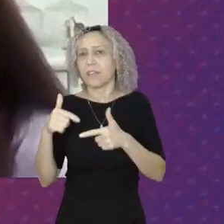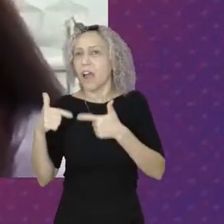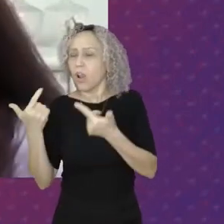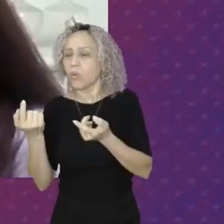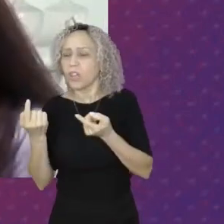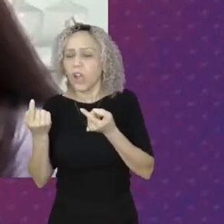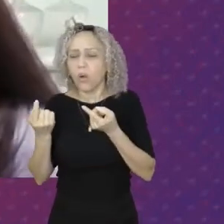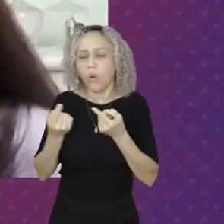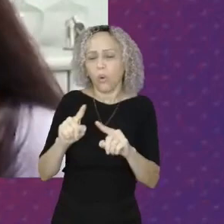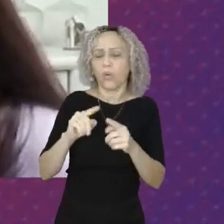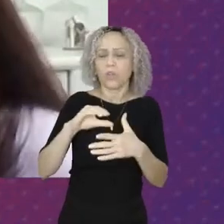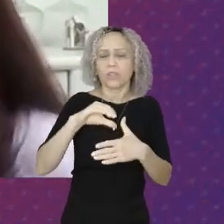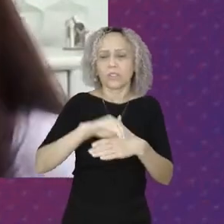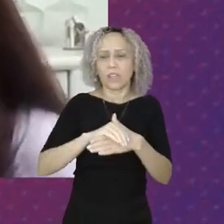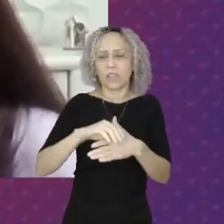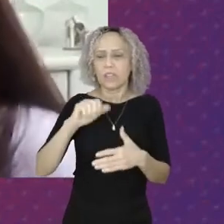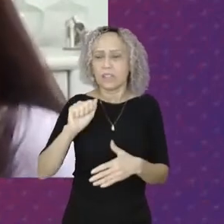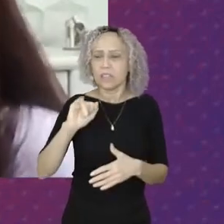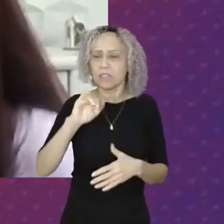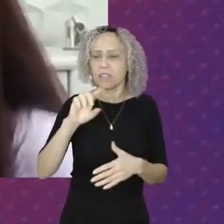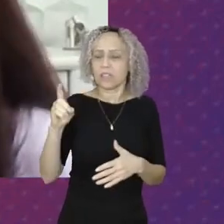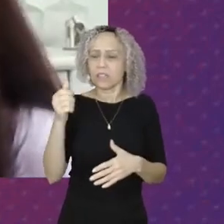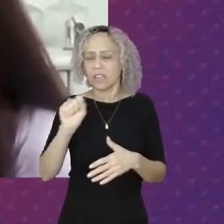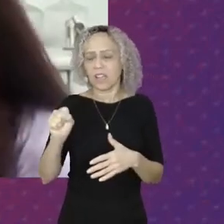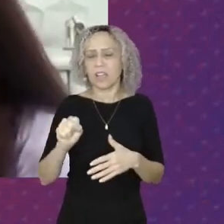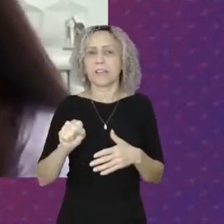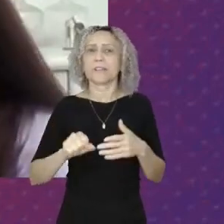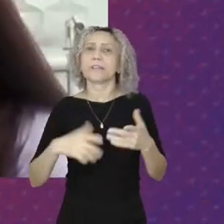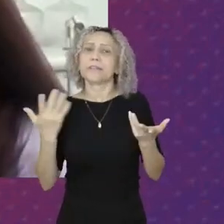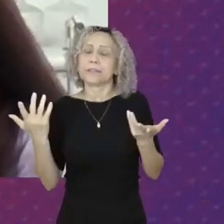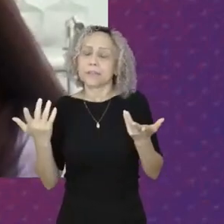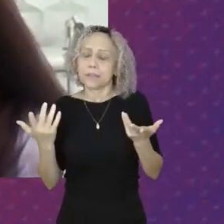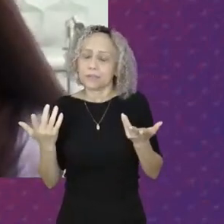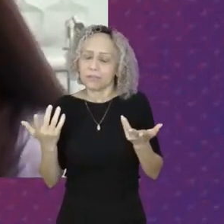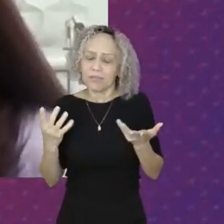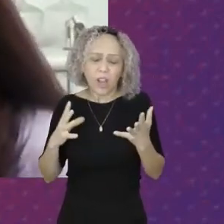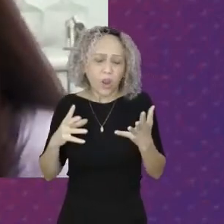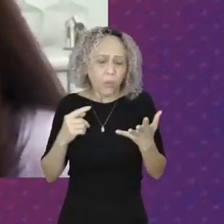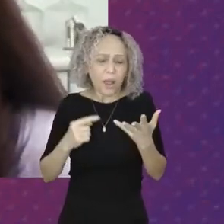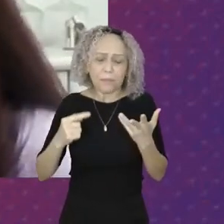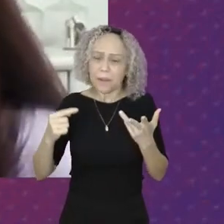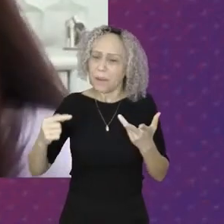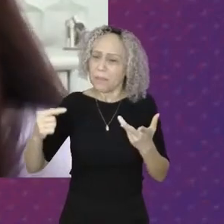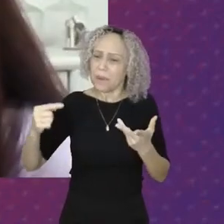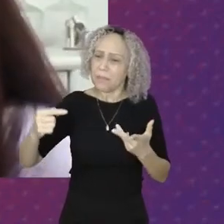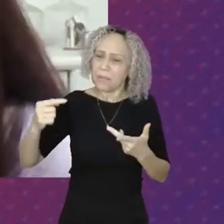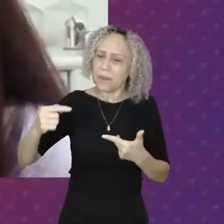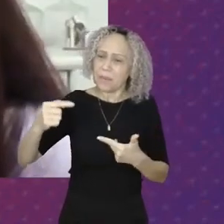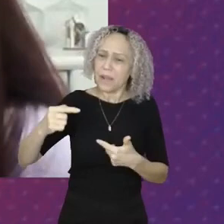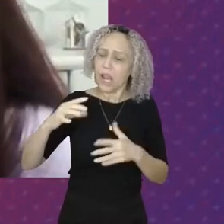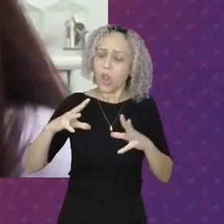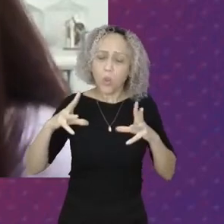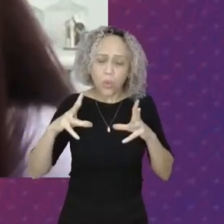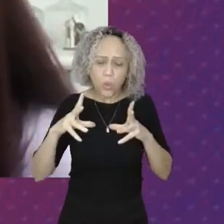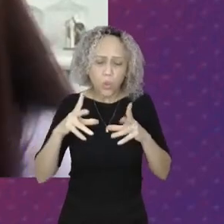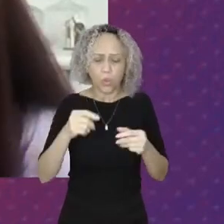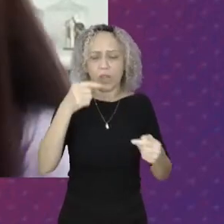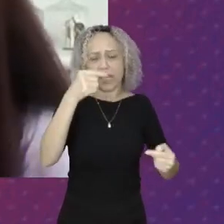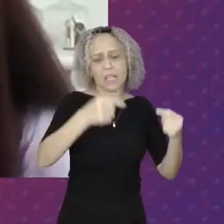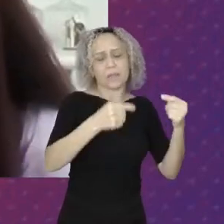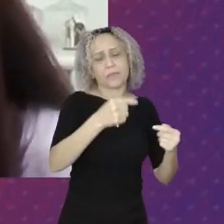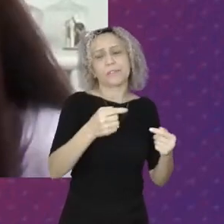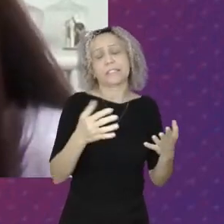Indígena E na saúde Integral Das populações Do campo Da floresta E das águas E é importante Aqui inclusive Mencionar Do